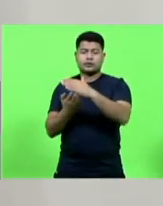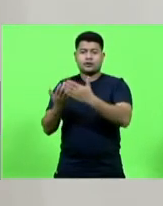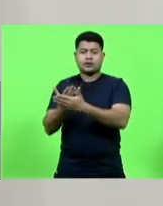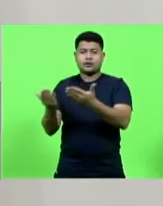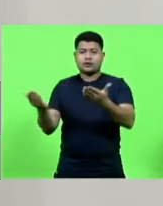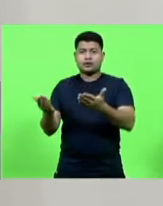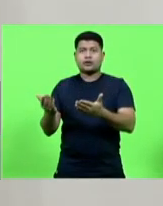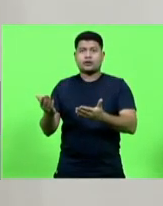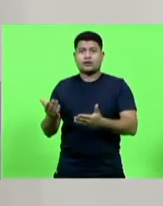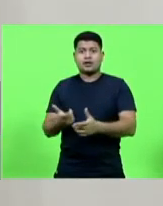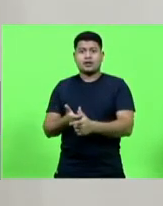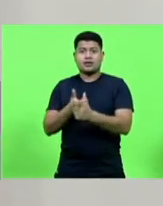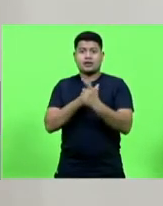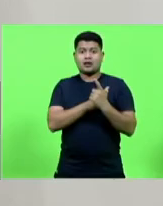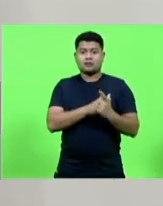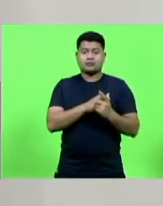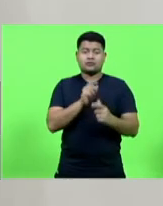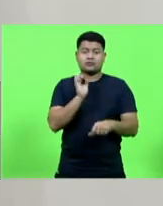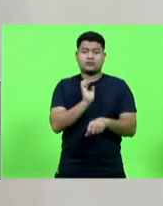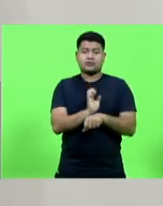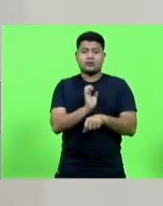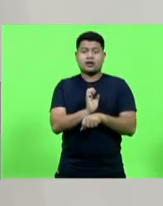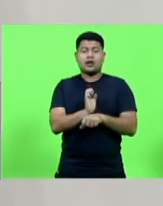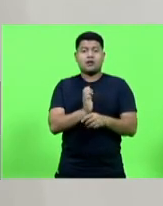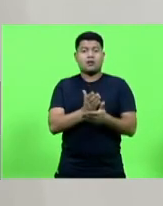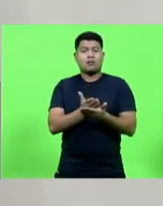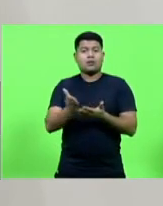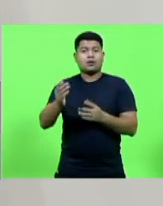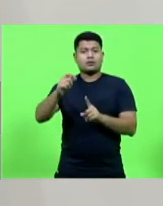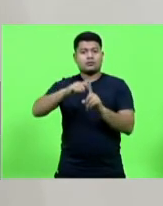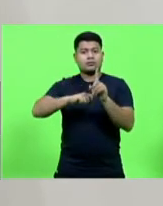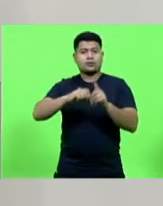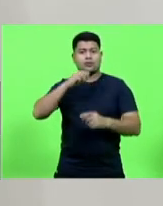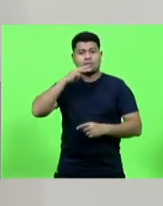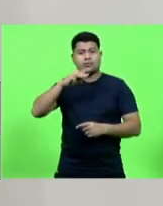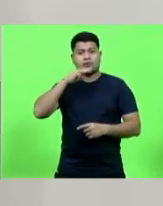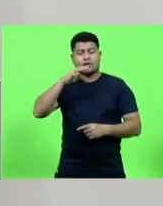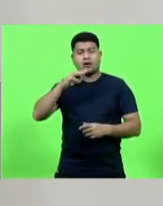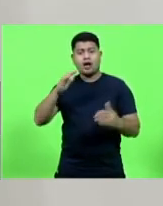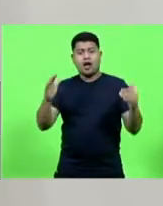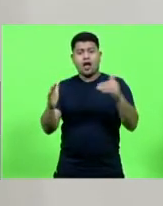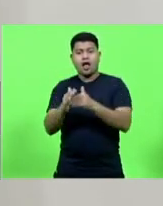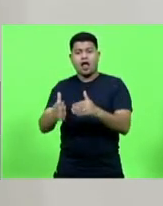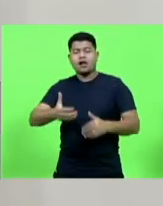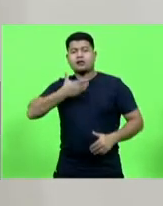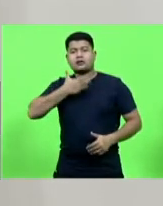que estão devendo para o Estado de março a dezembro de 2020.